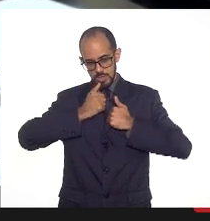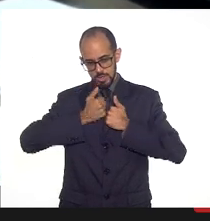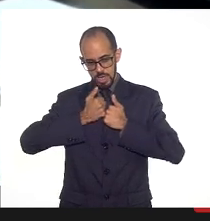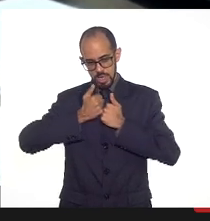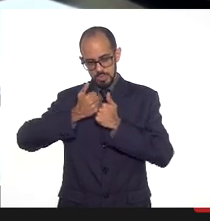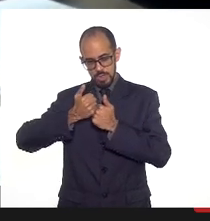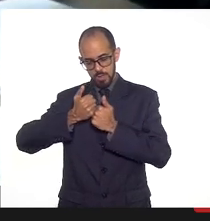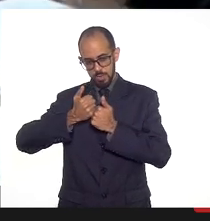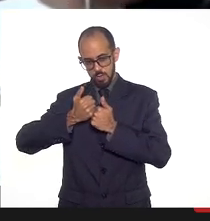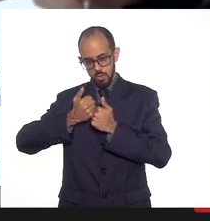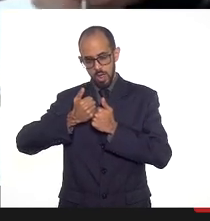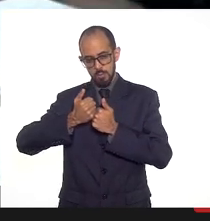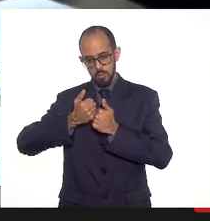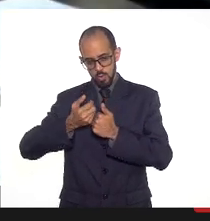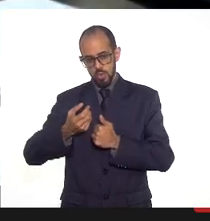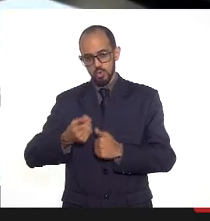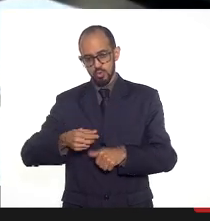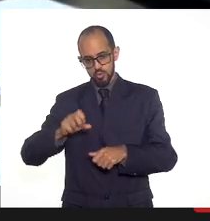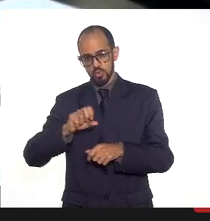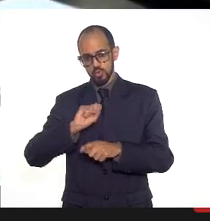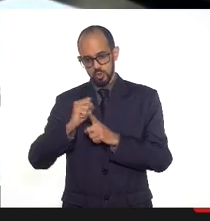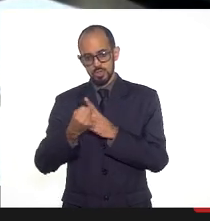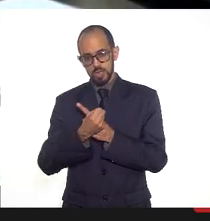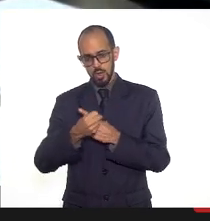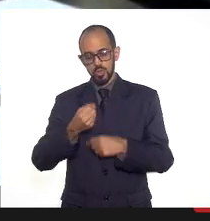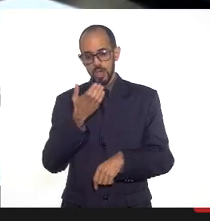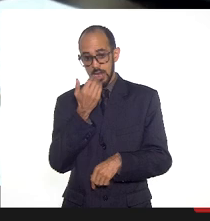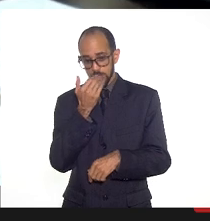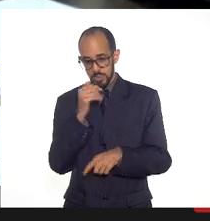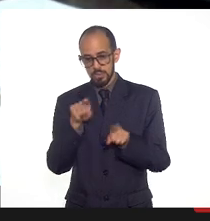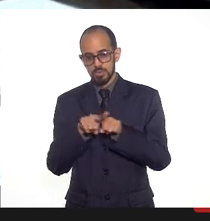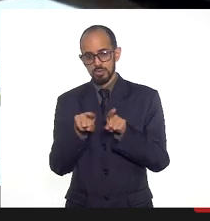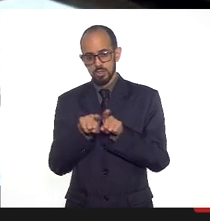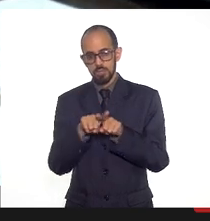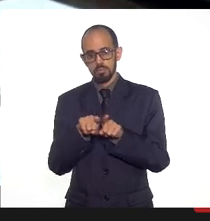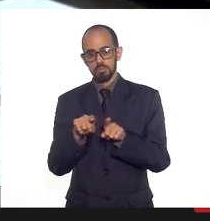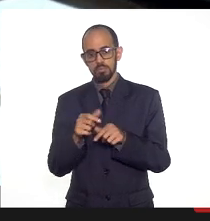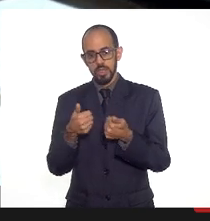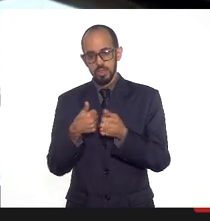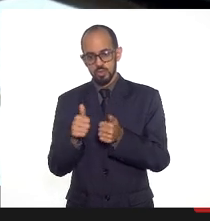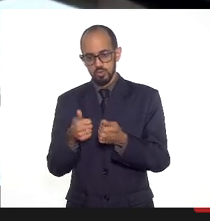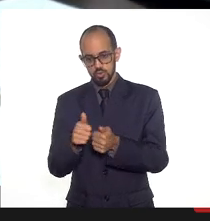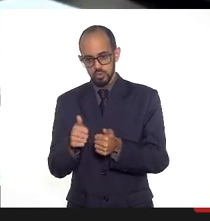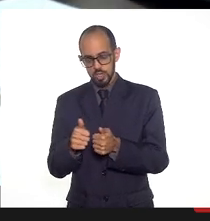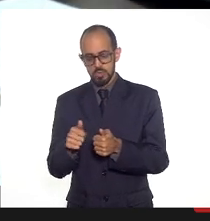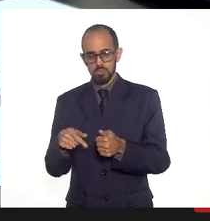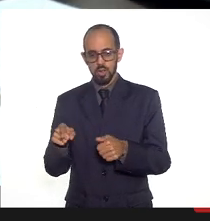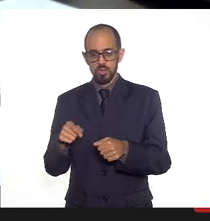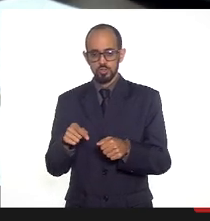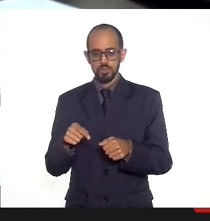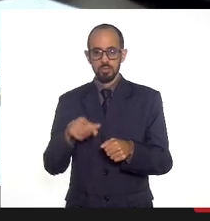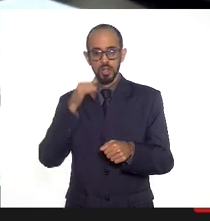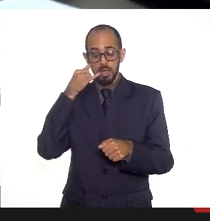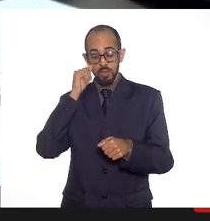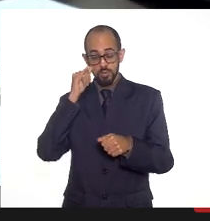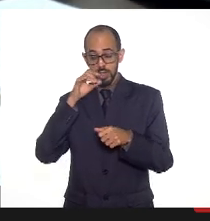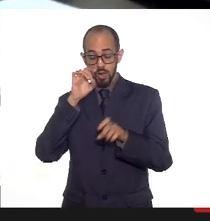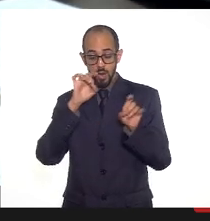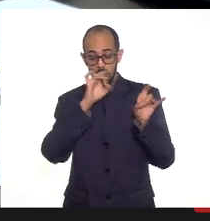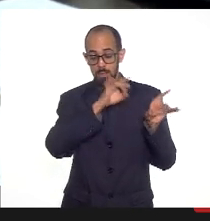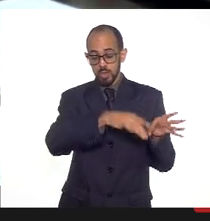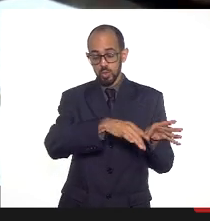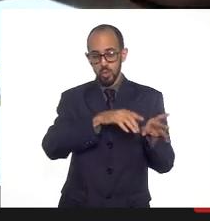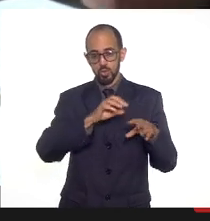para alimentação quanto para transporte para evitar ou reduzir o abandono, que é um grande problema para o enfrentamento à